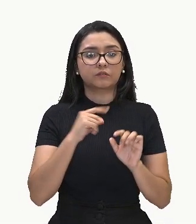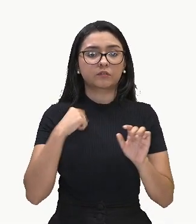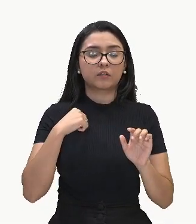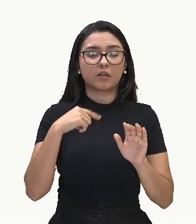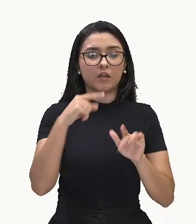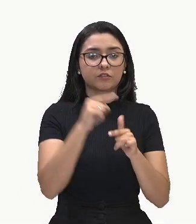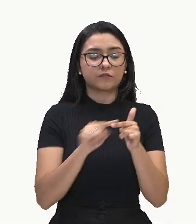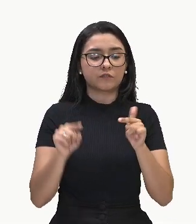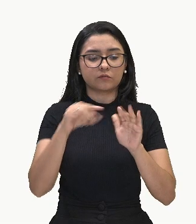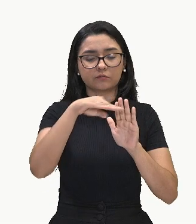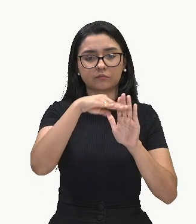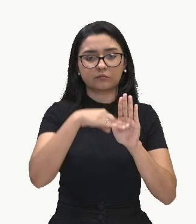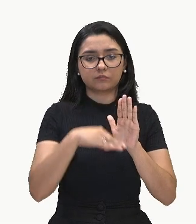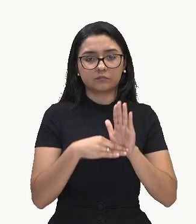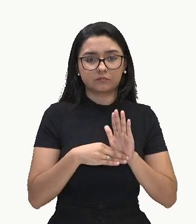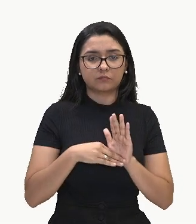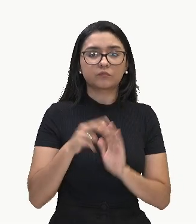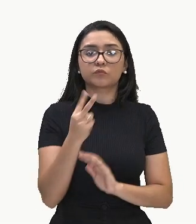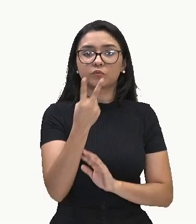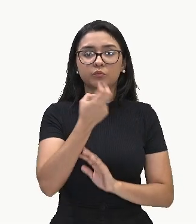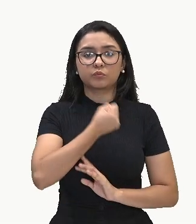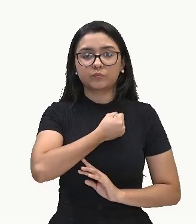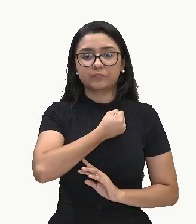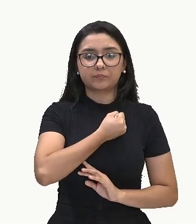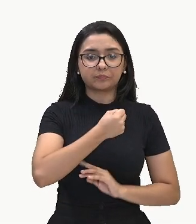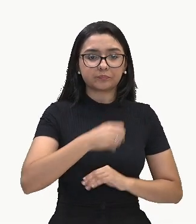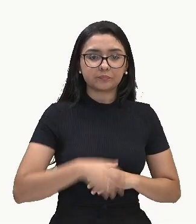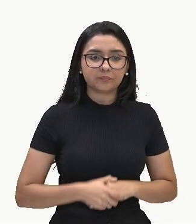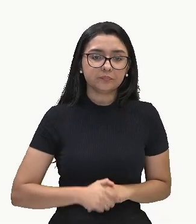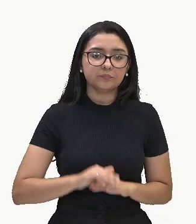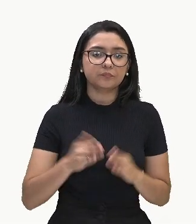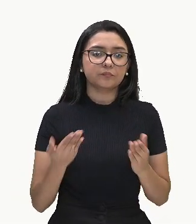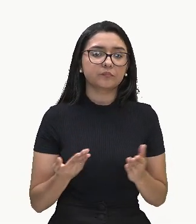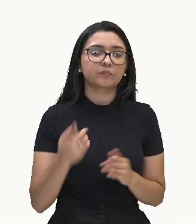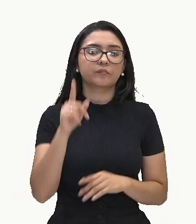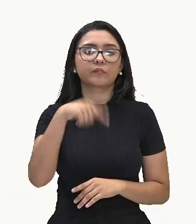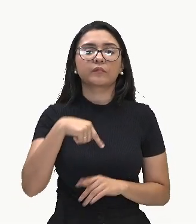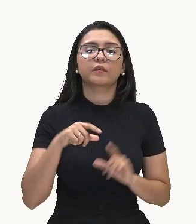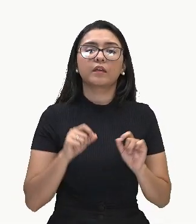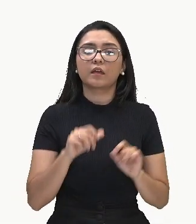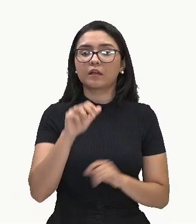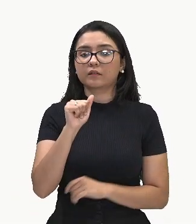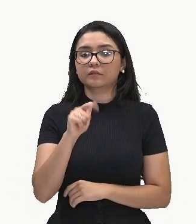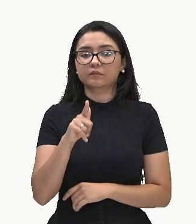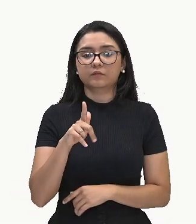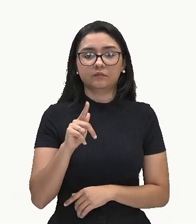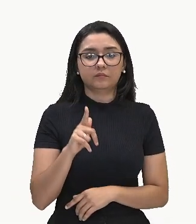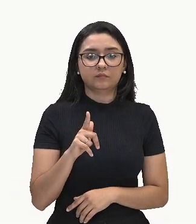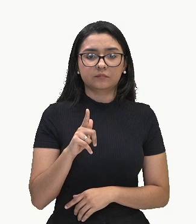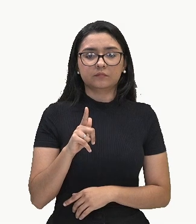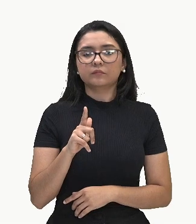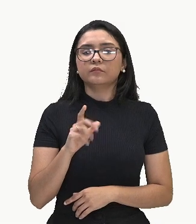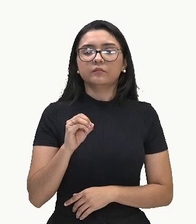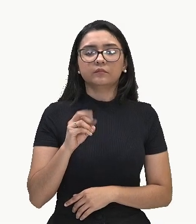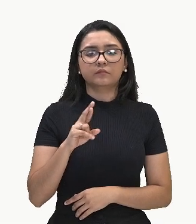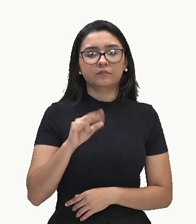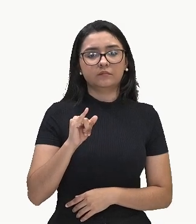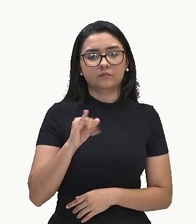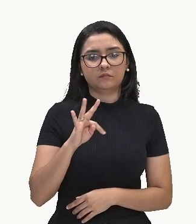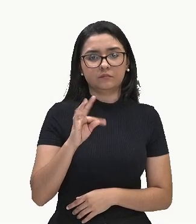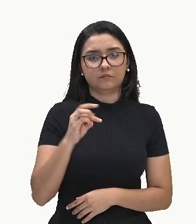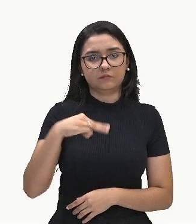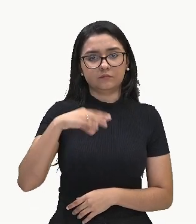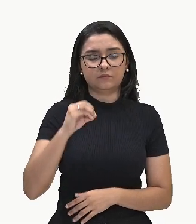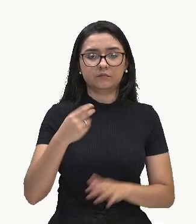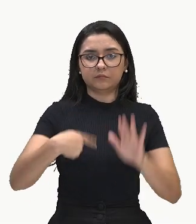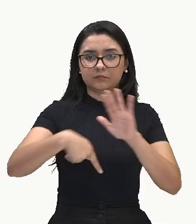divisão entre dois números. O chamado algoritmo da divisão. É exatamente o que a gente acabou